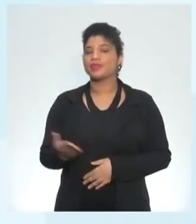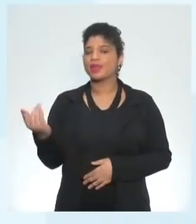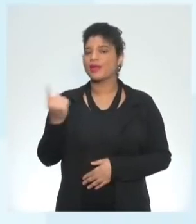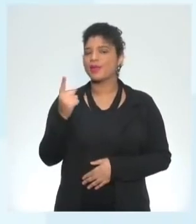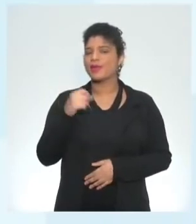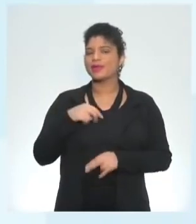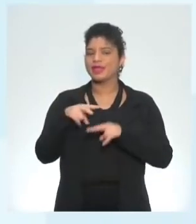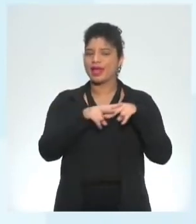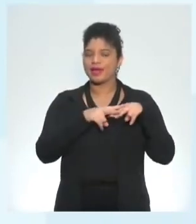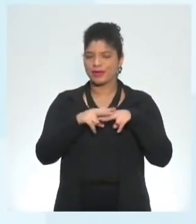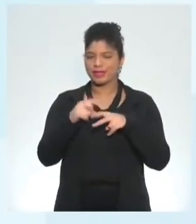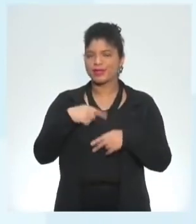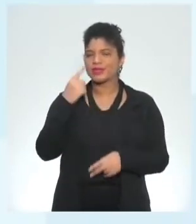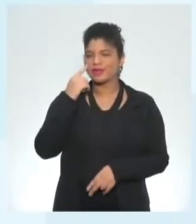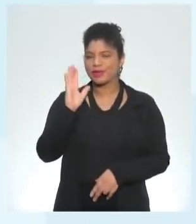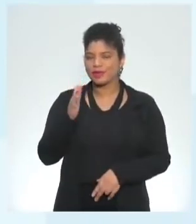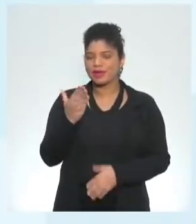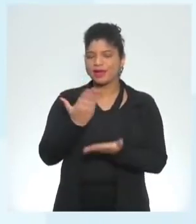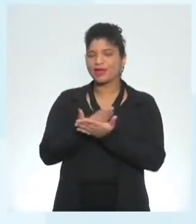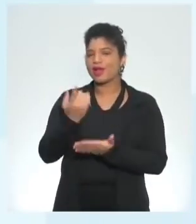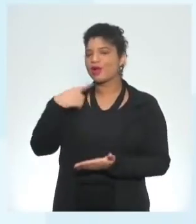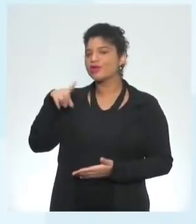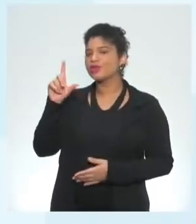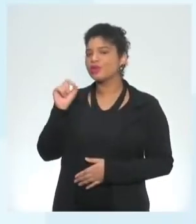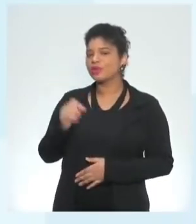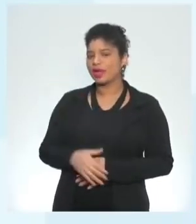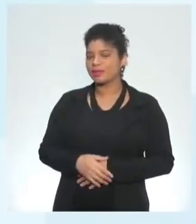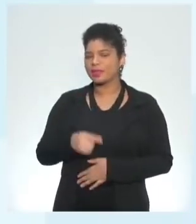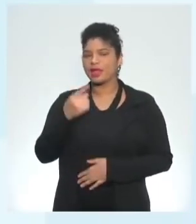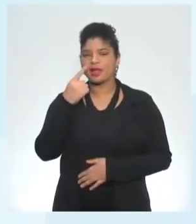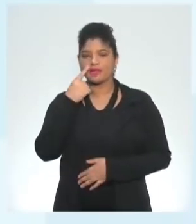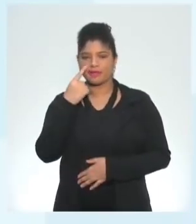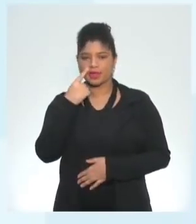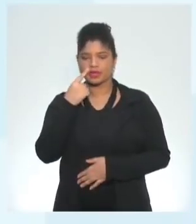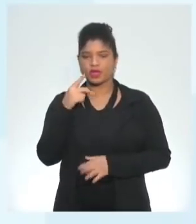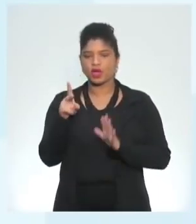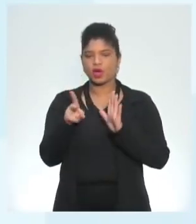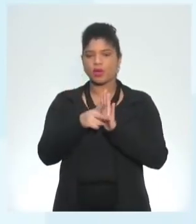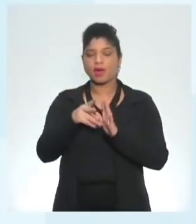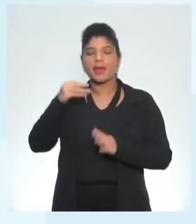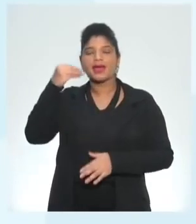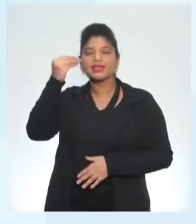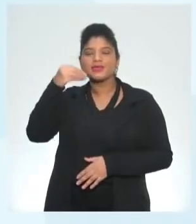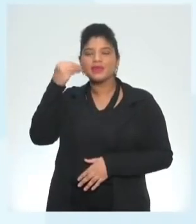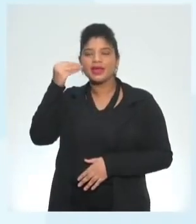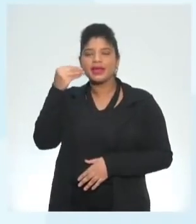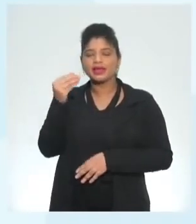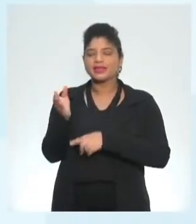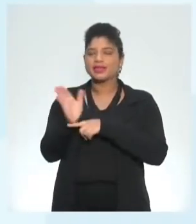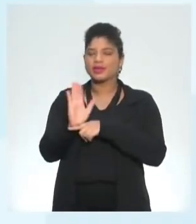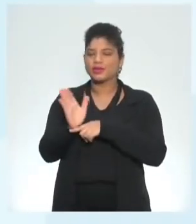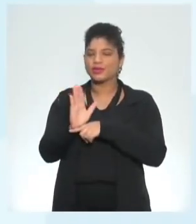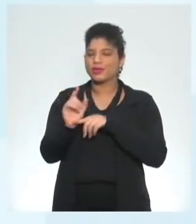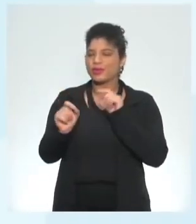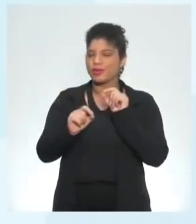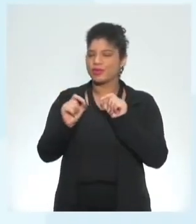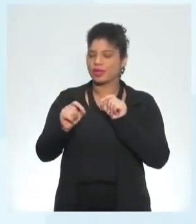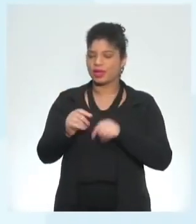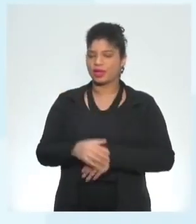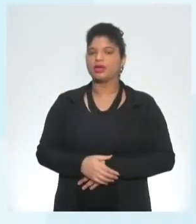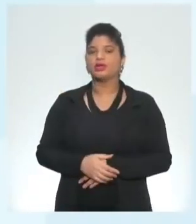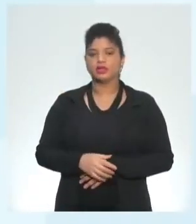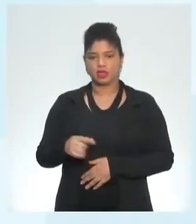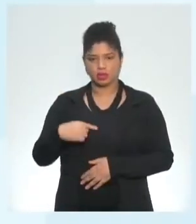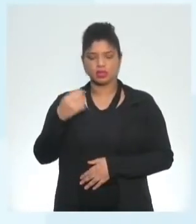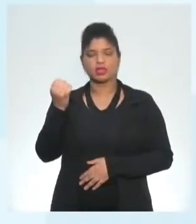pequena revisão do que nós vimos também na última aula we talked about our experience in the movie industry a gente falou aí sobre a